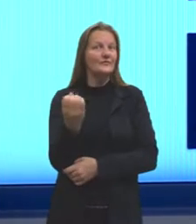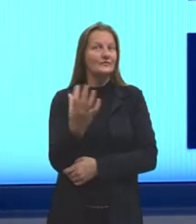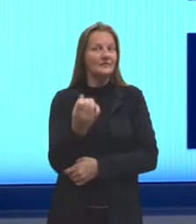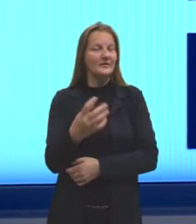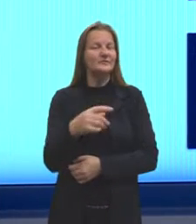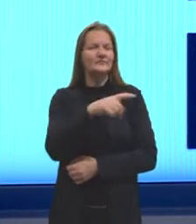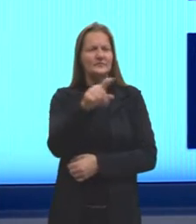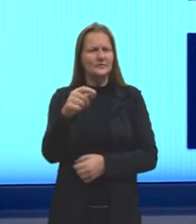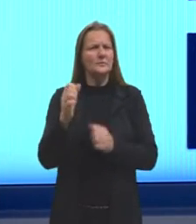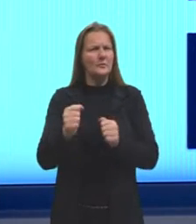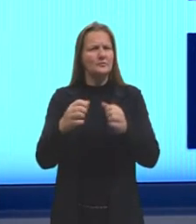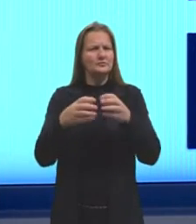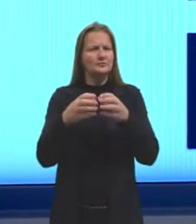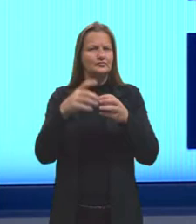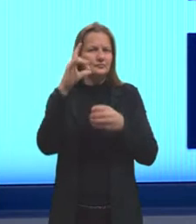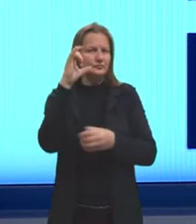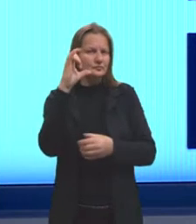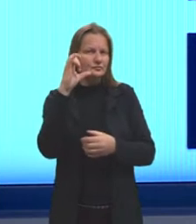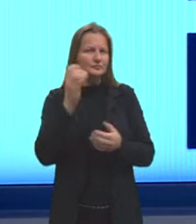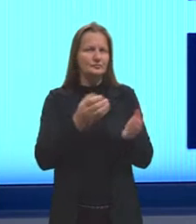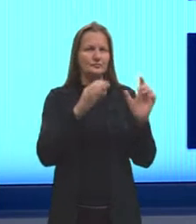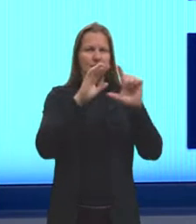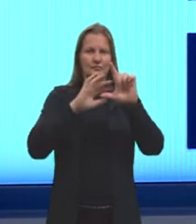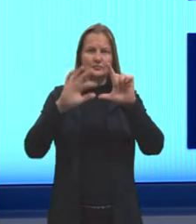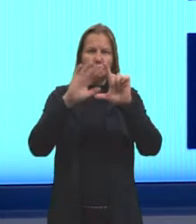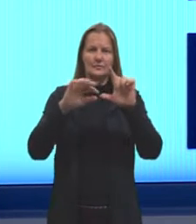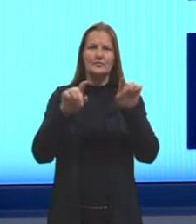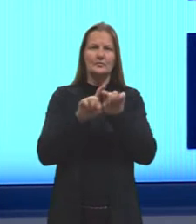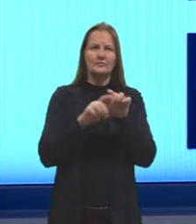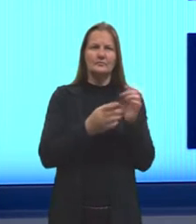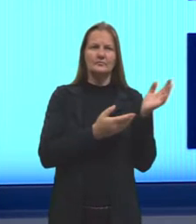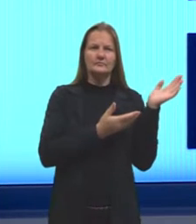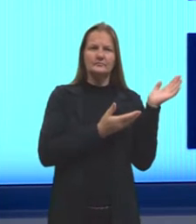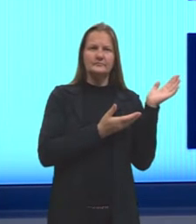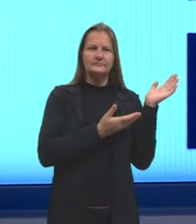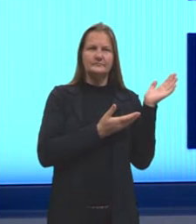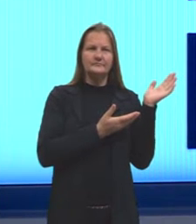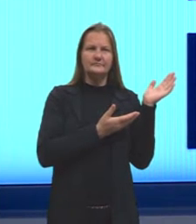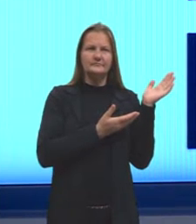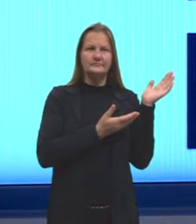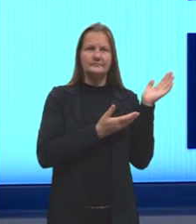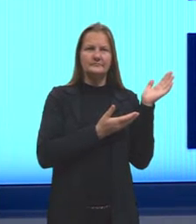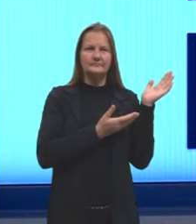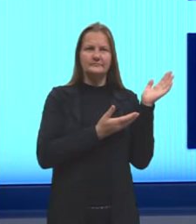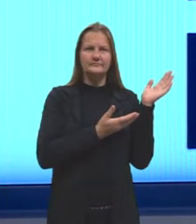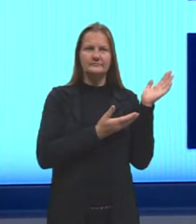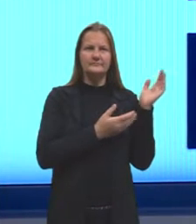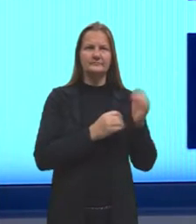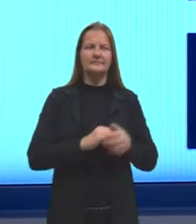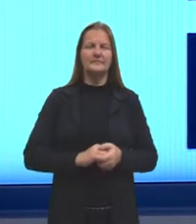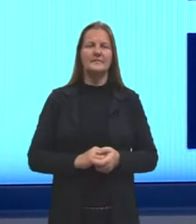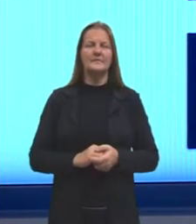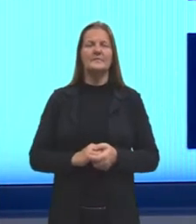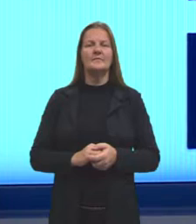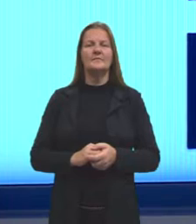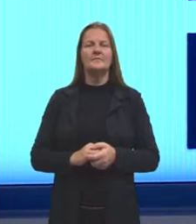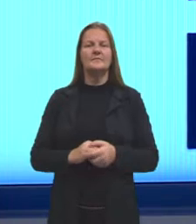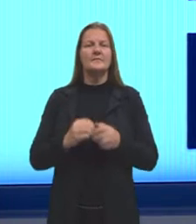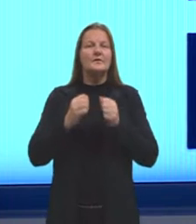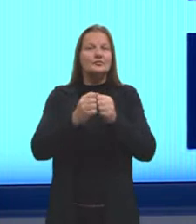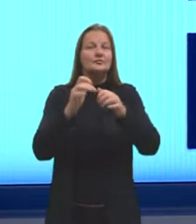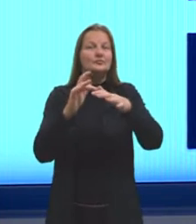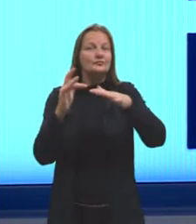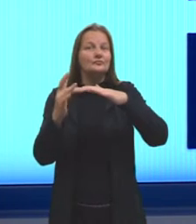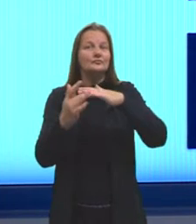conseguem acessar ele através aí desse QR Code. Então, está aí o convite para vocês acompanharem a gente nas redes sociais e